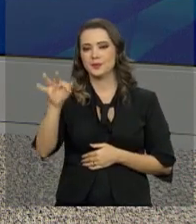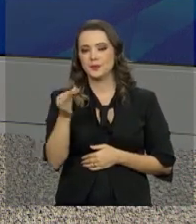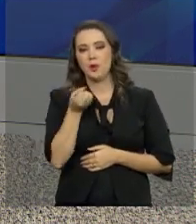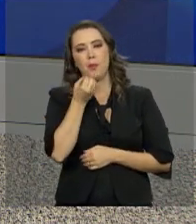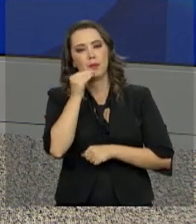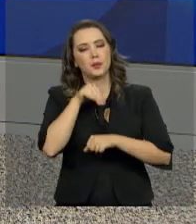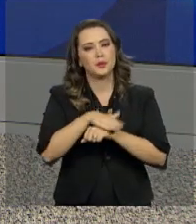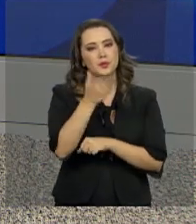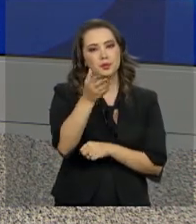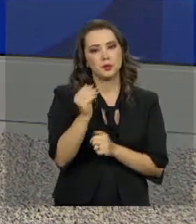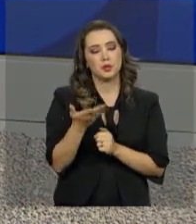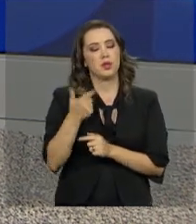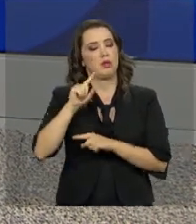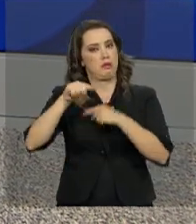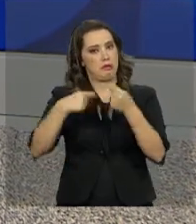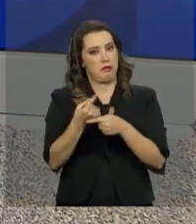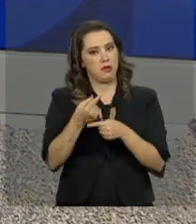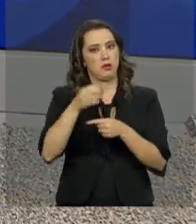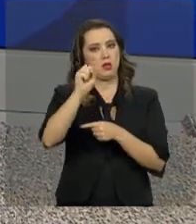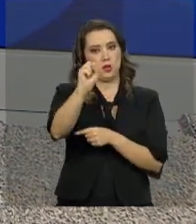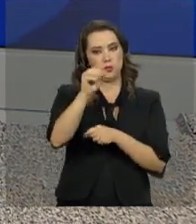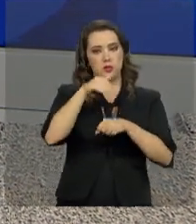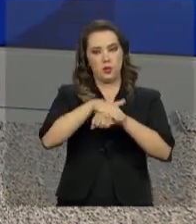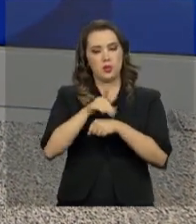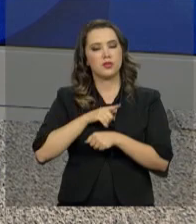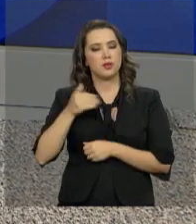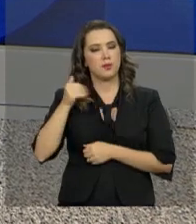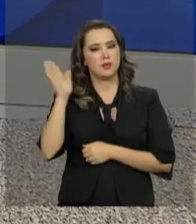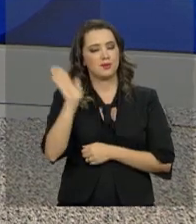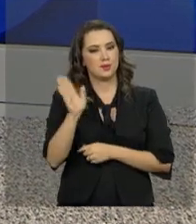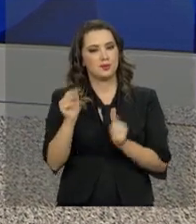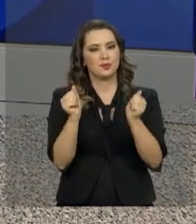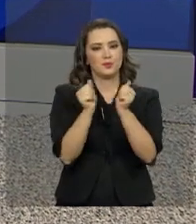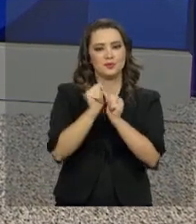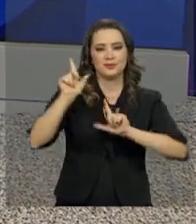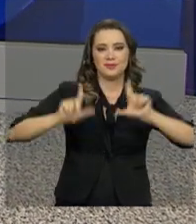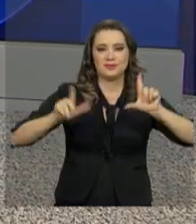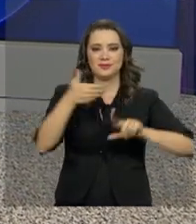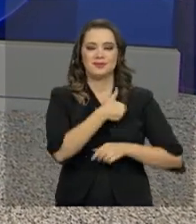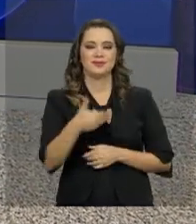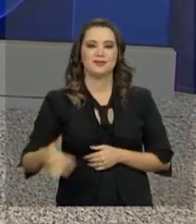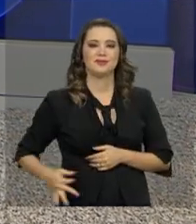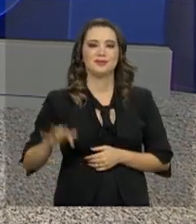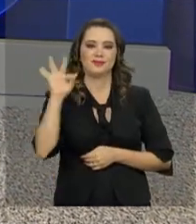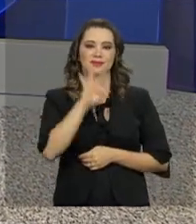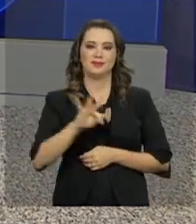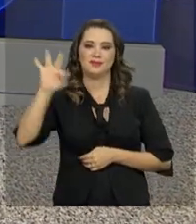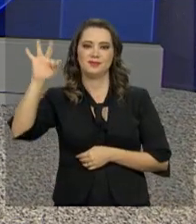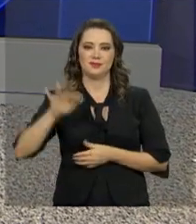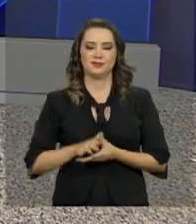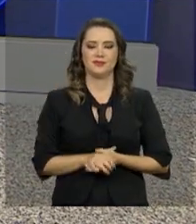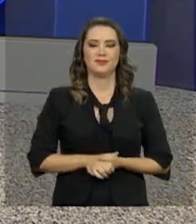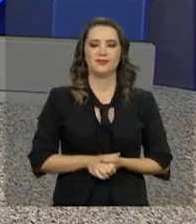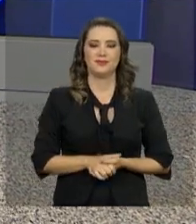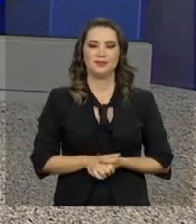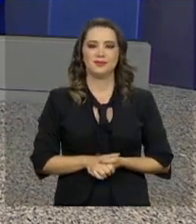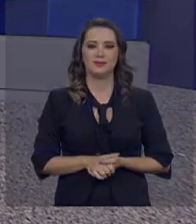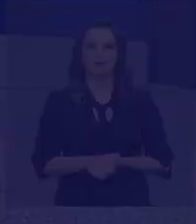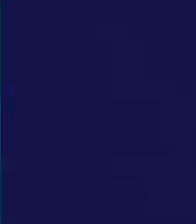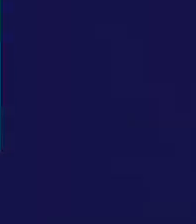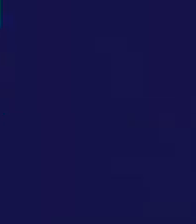boa noite para você. Nos vemos logo mais às 8 da noite. Até lá. Continue com a gente aqui na NBR, a TV do Governo Federal. Tchau.